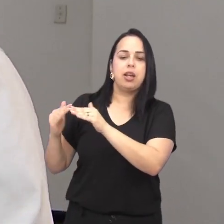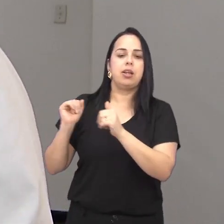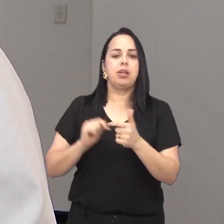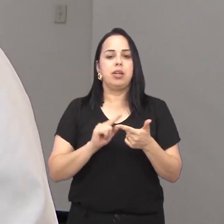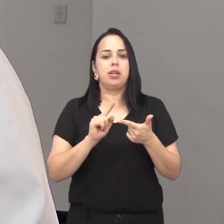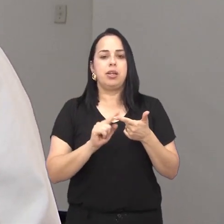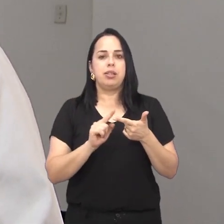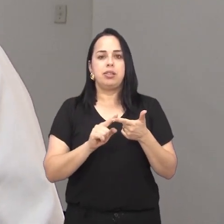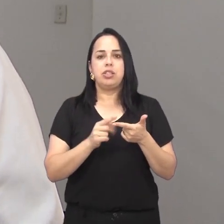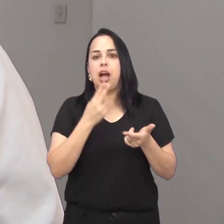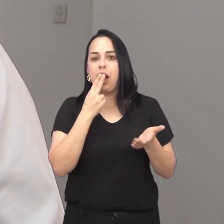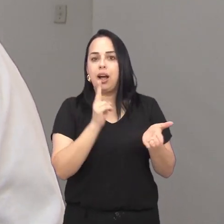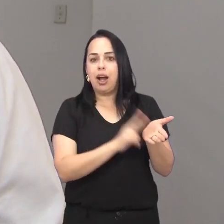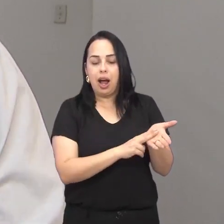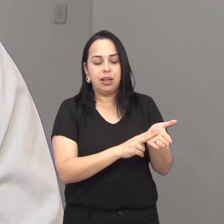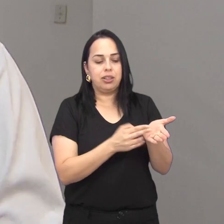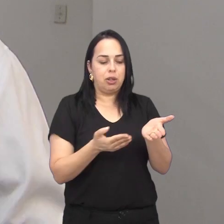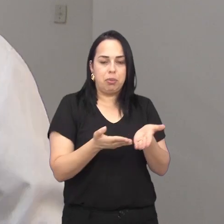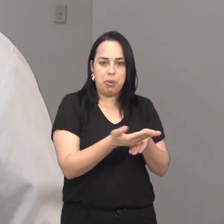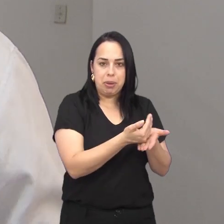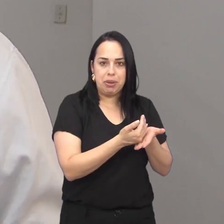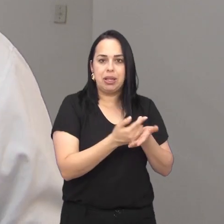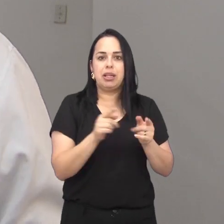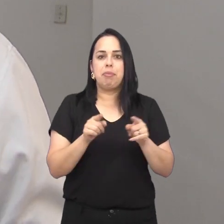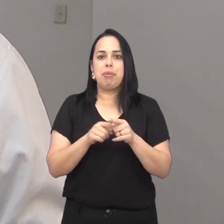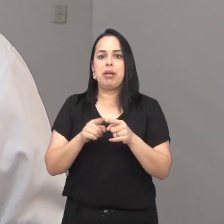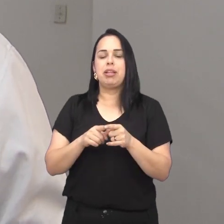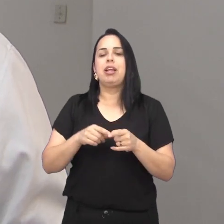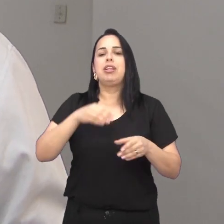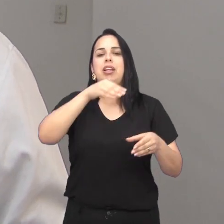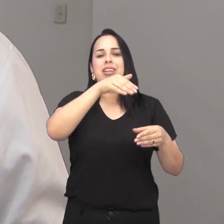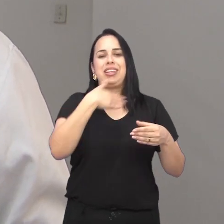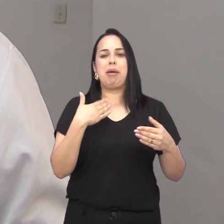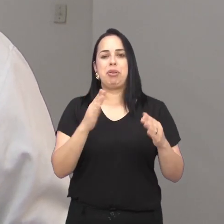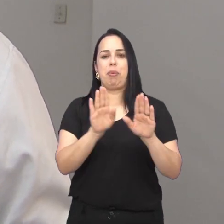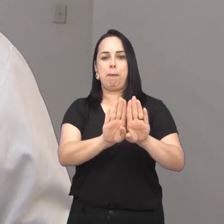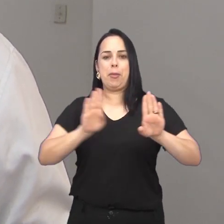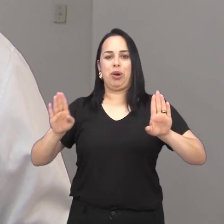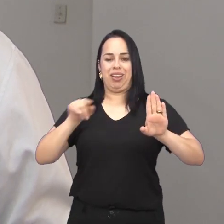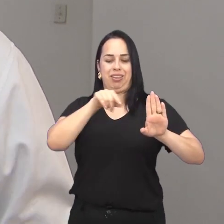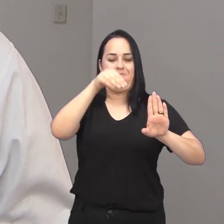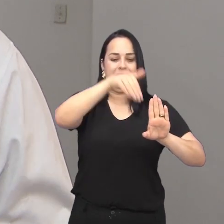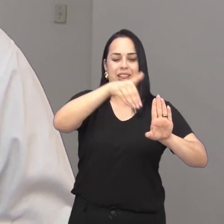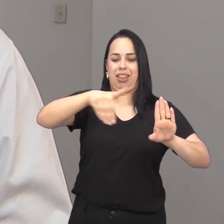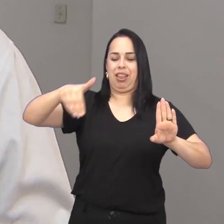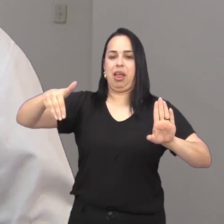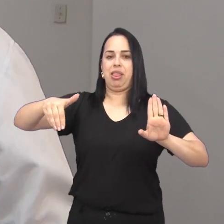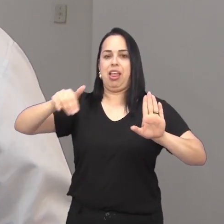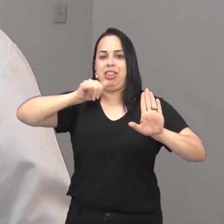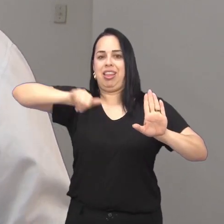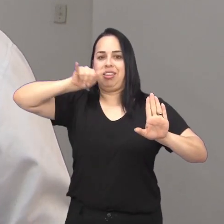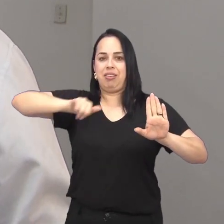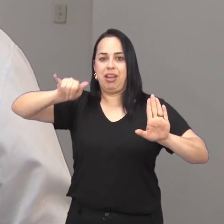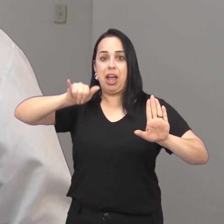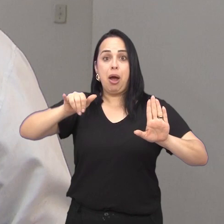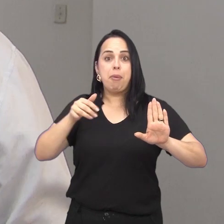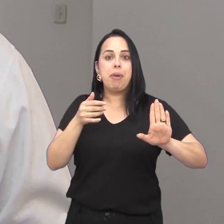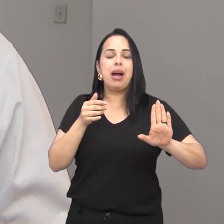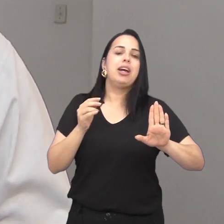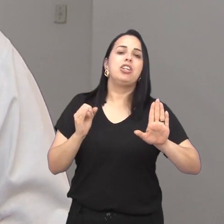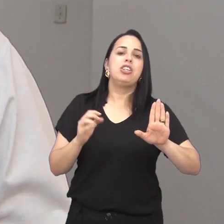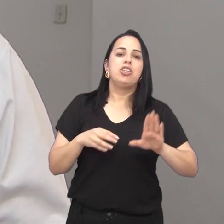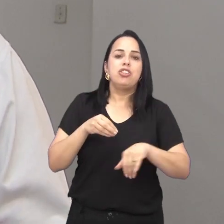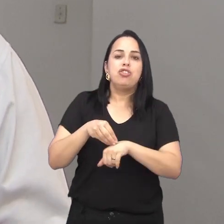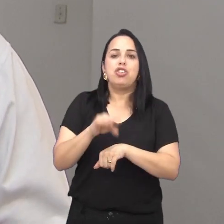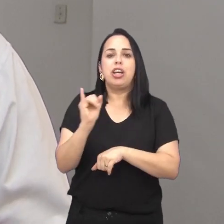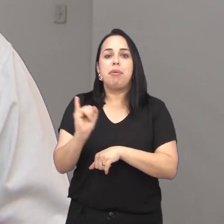de recolher as correspondências, também aquelas propagandas que todo dia tem um monte na porta da nossa casa, já são algumas dicas importantes para a gente